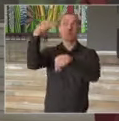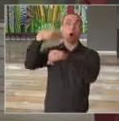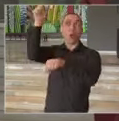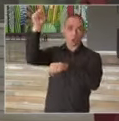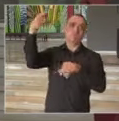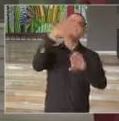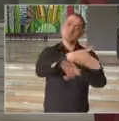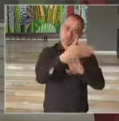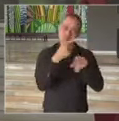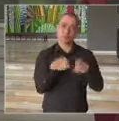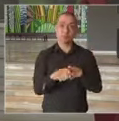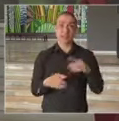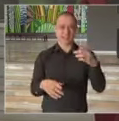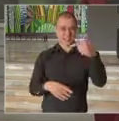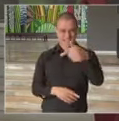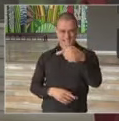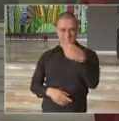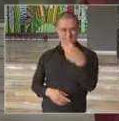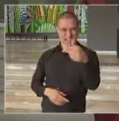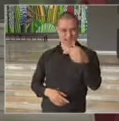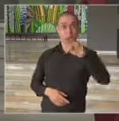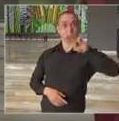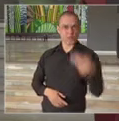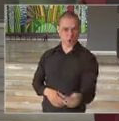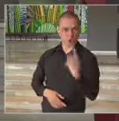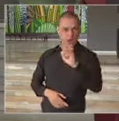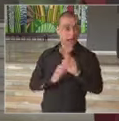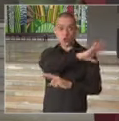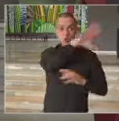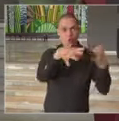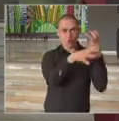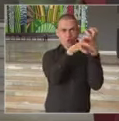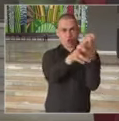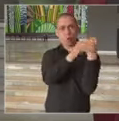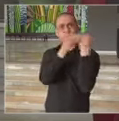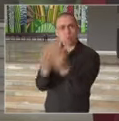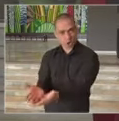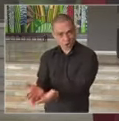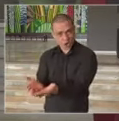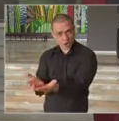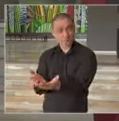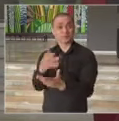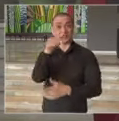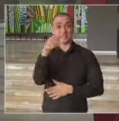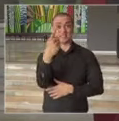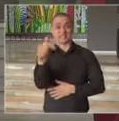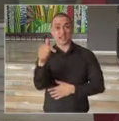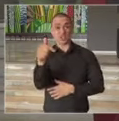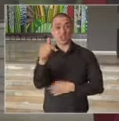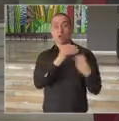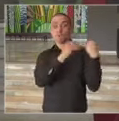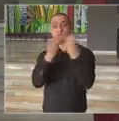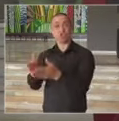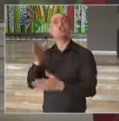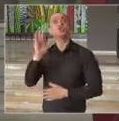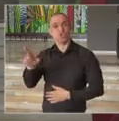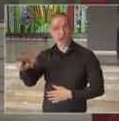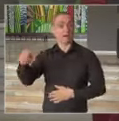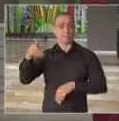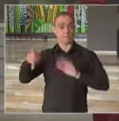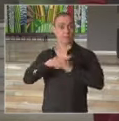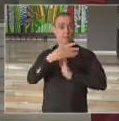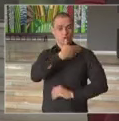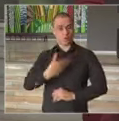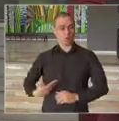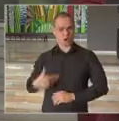Os 717 milhões de reais já arrecadados estão sendo utilizados em ações do governo